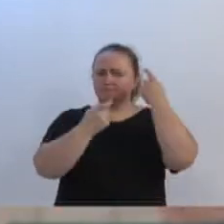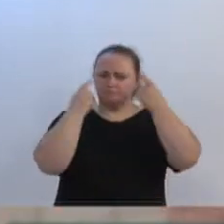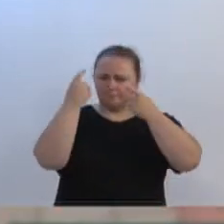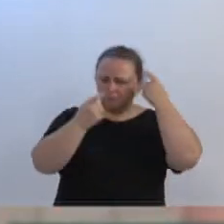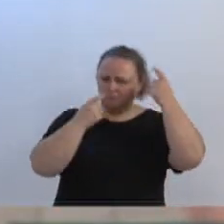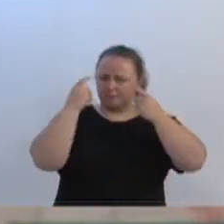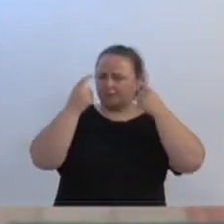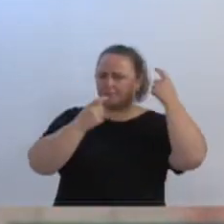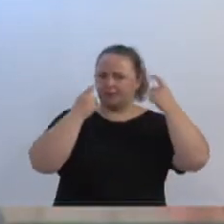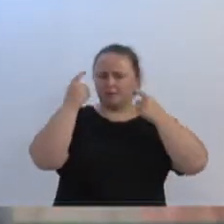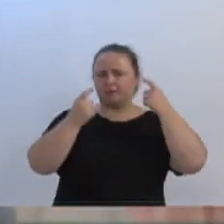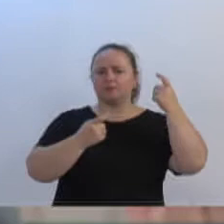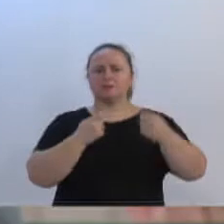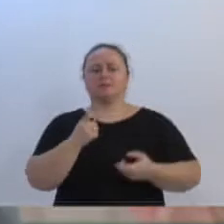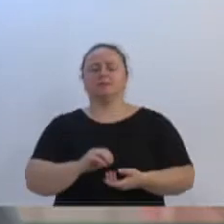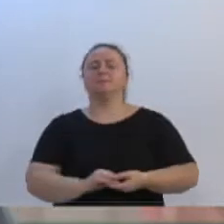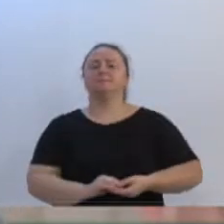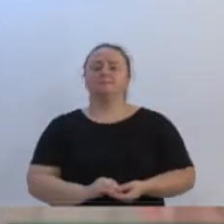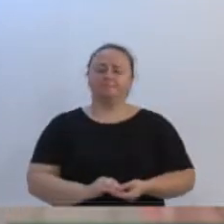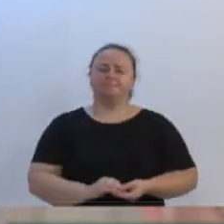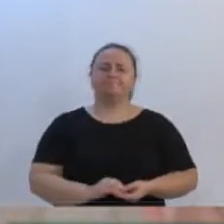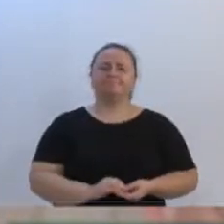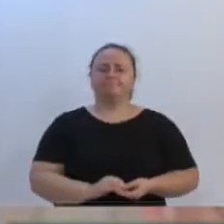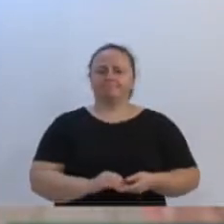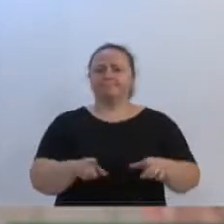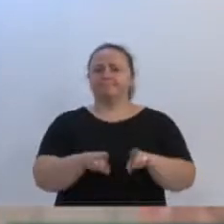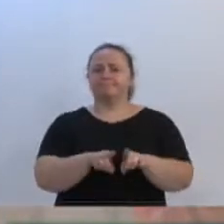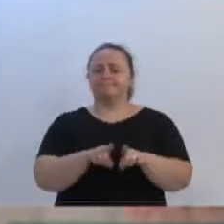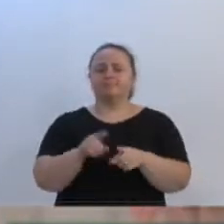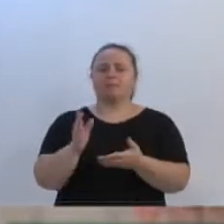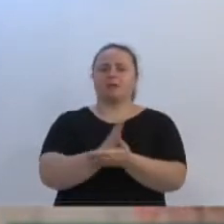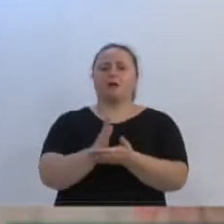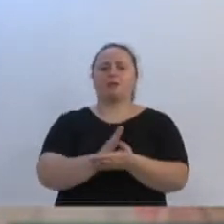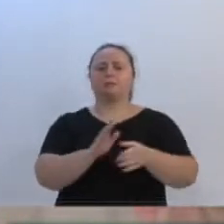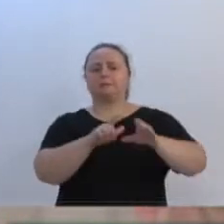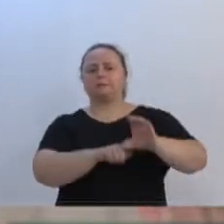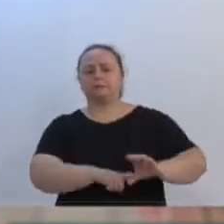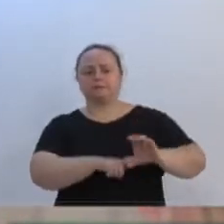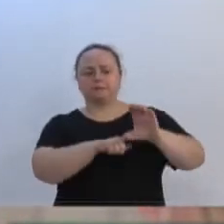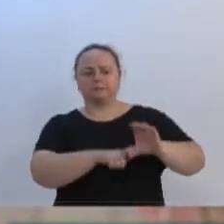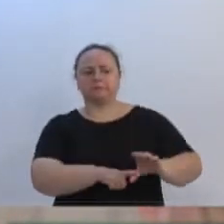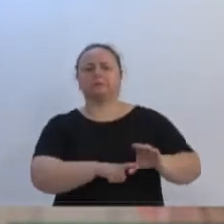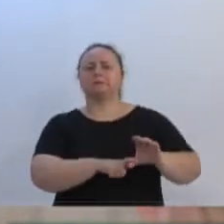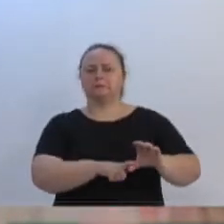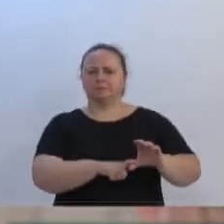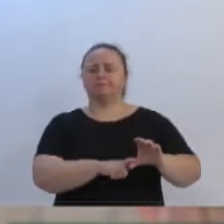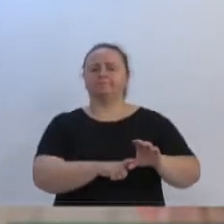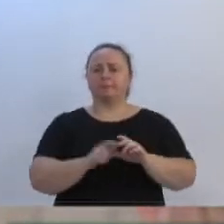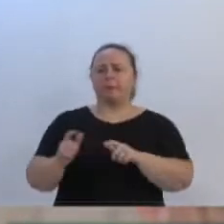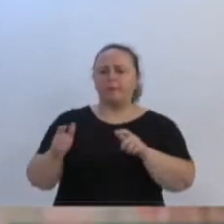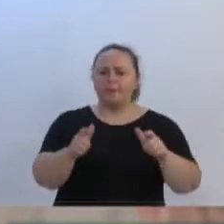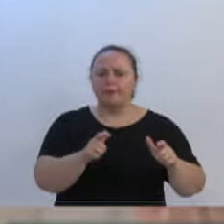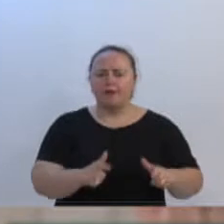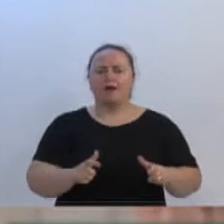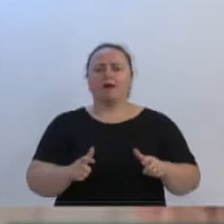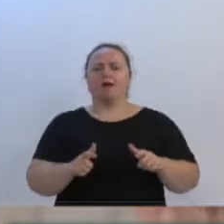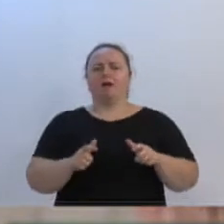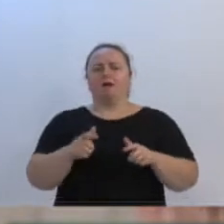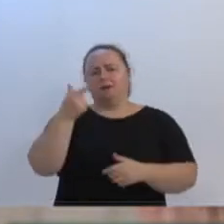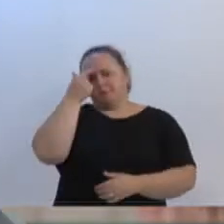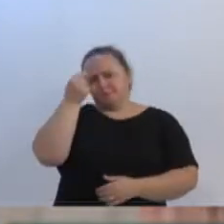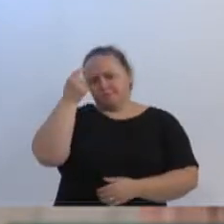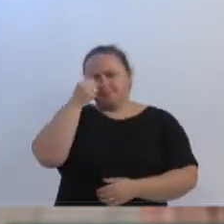a incerteza dos seus filhos, que dependem do acesso aos campos, aos institutos, às nossas universidades